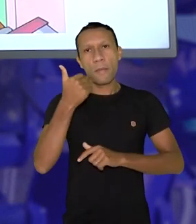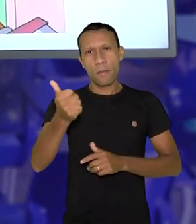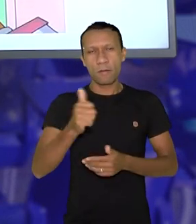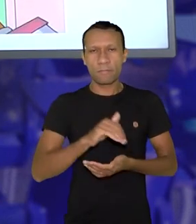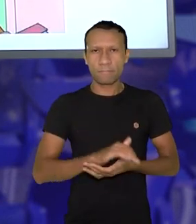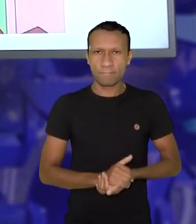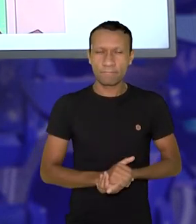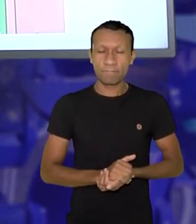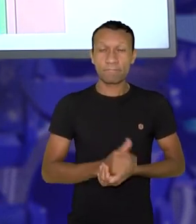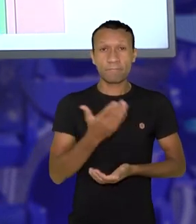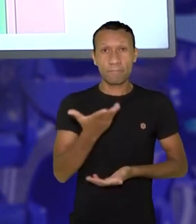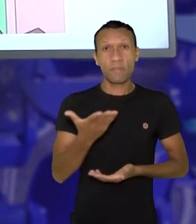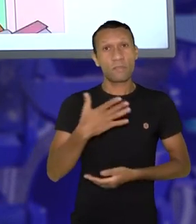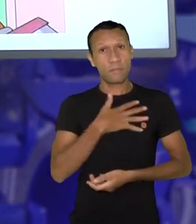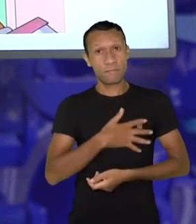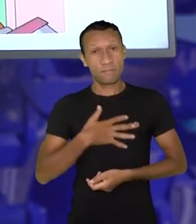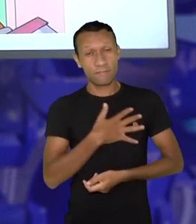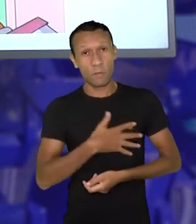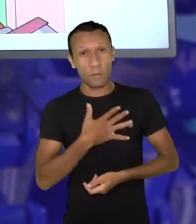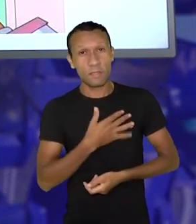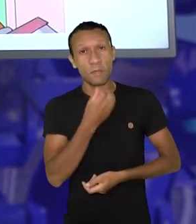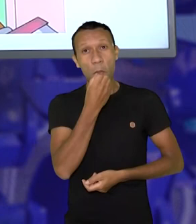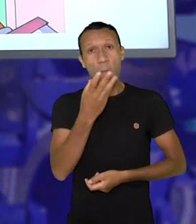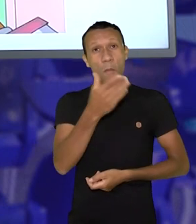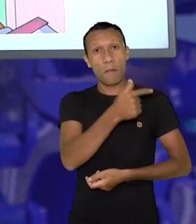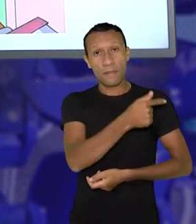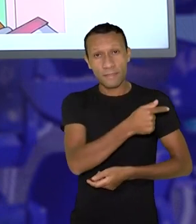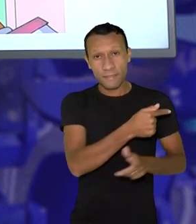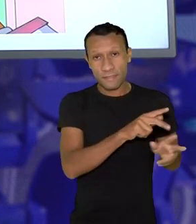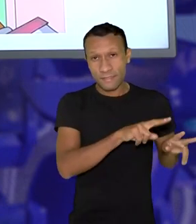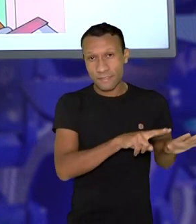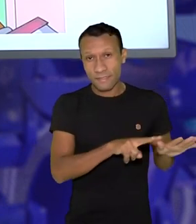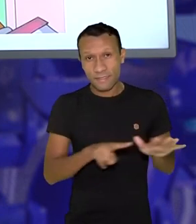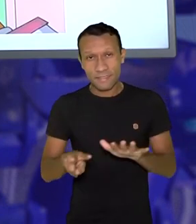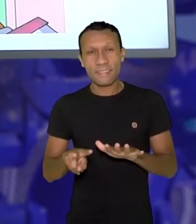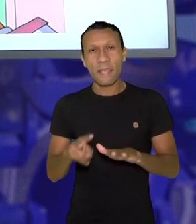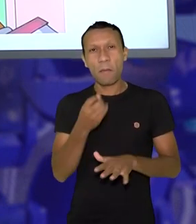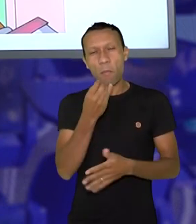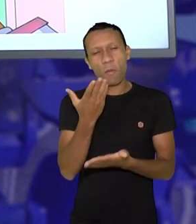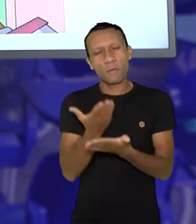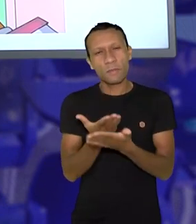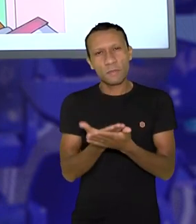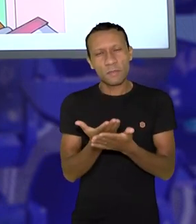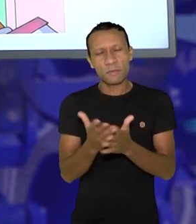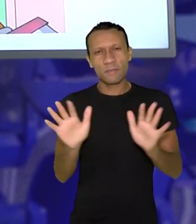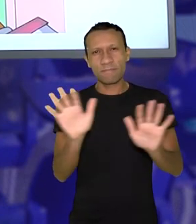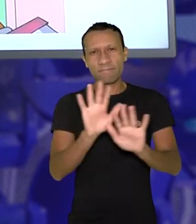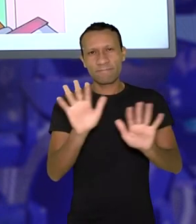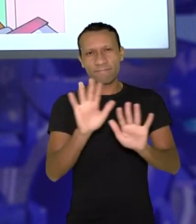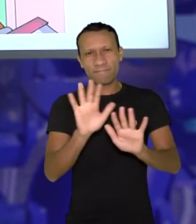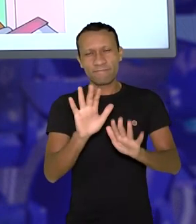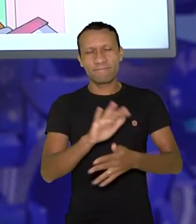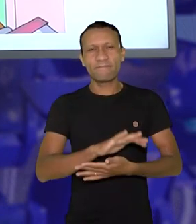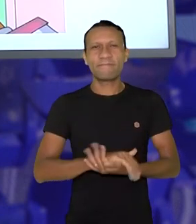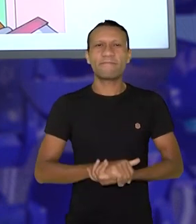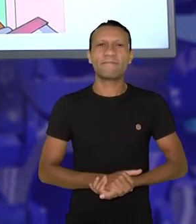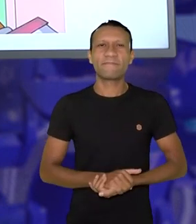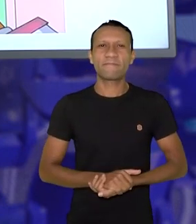Espero que vocês tenham gostado, né? Uma boa semana e bons estudos a vocês e até a próxima.